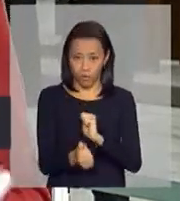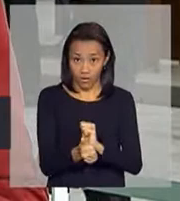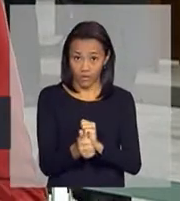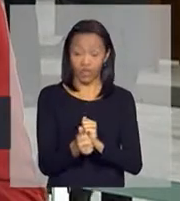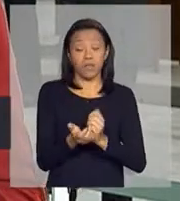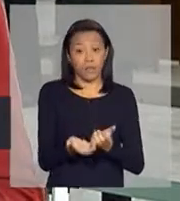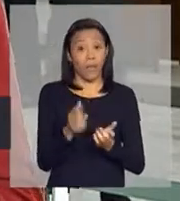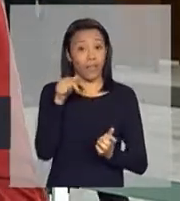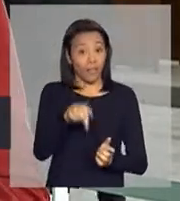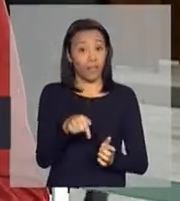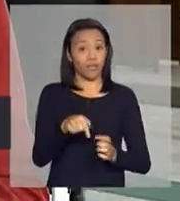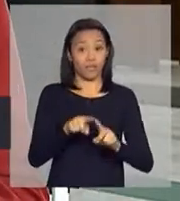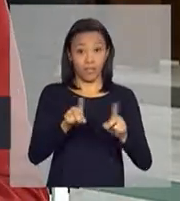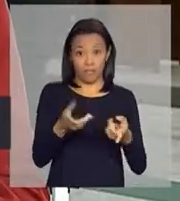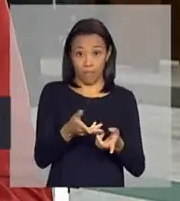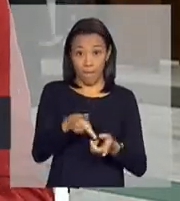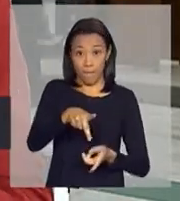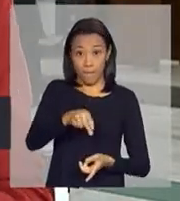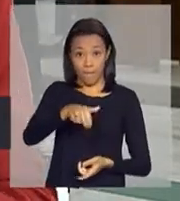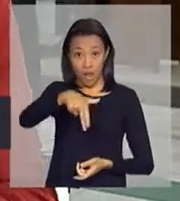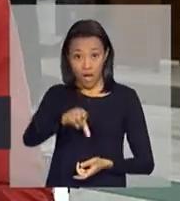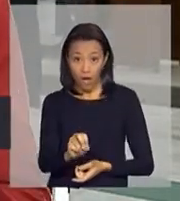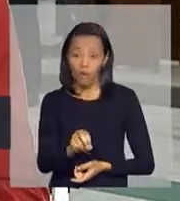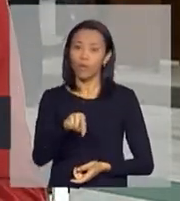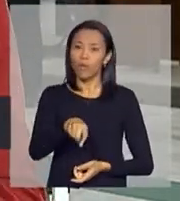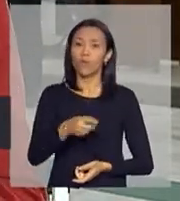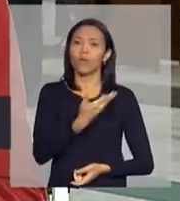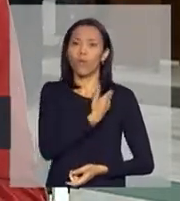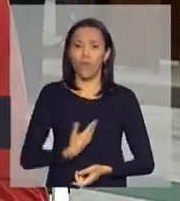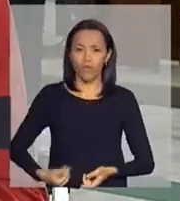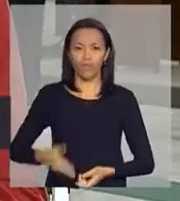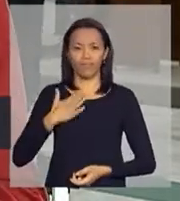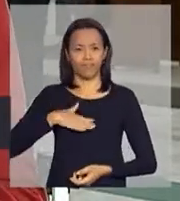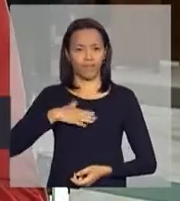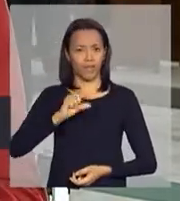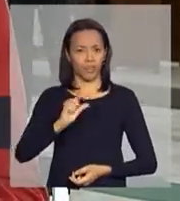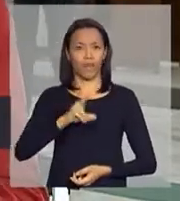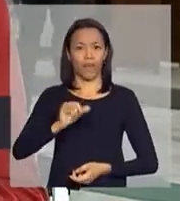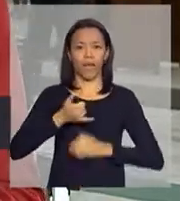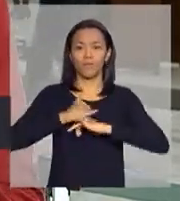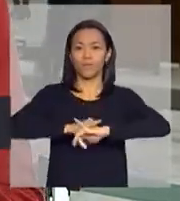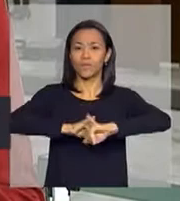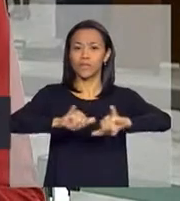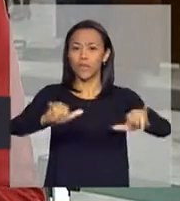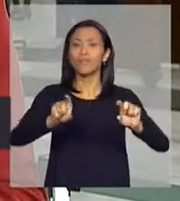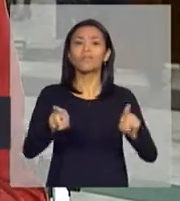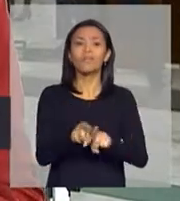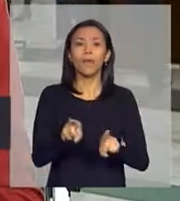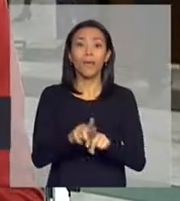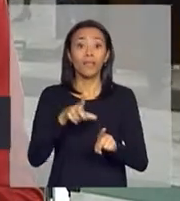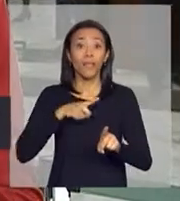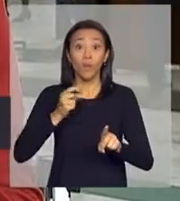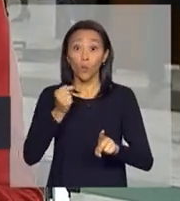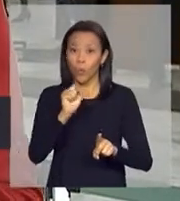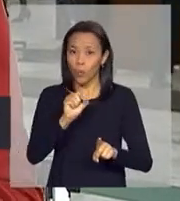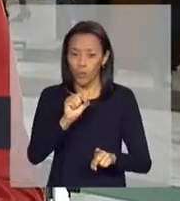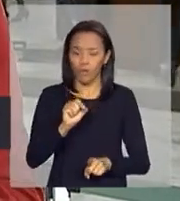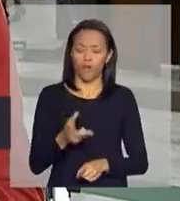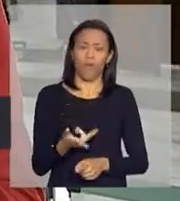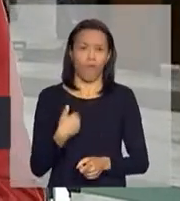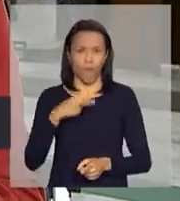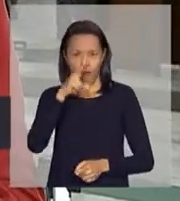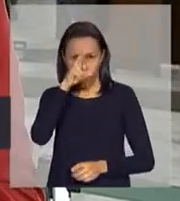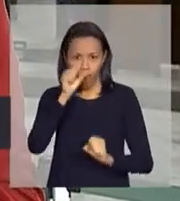agrícola e pecuário que o governo vai anunciar daqui a pouco, haverá também um forte apoio